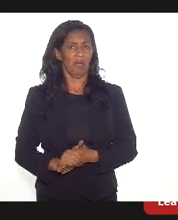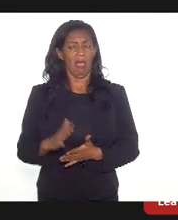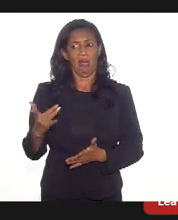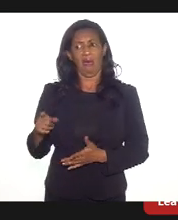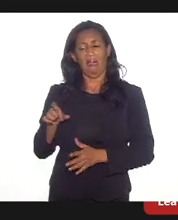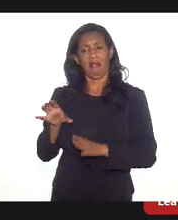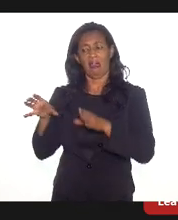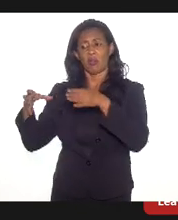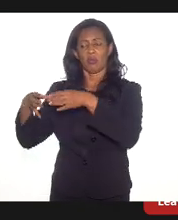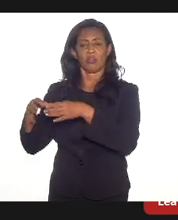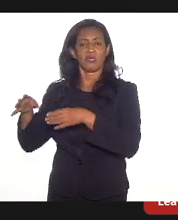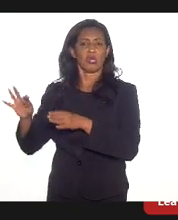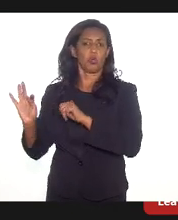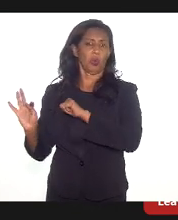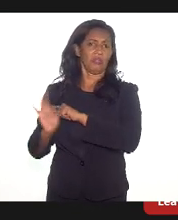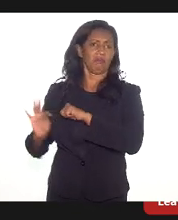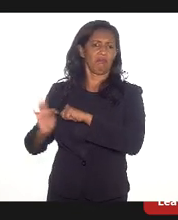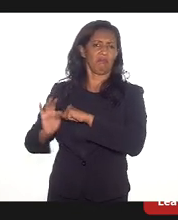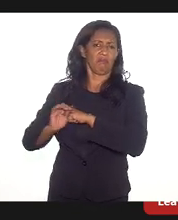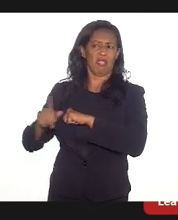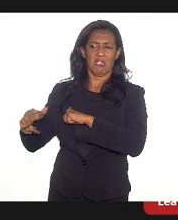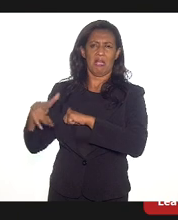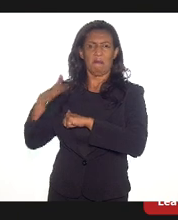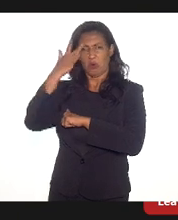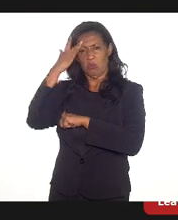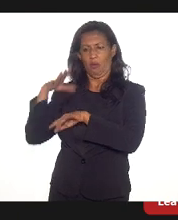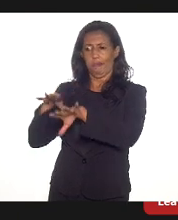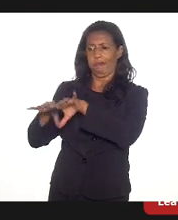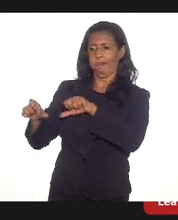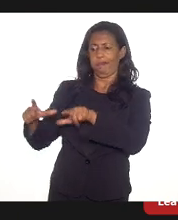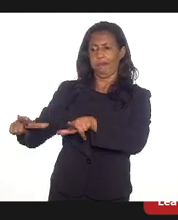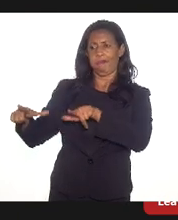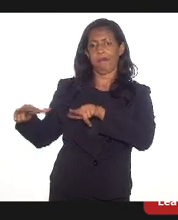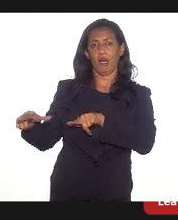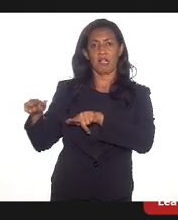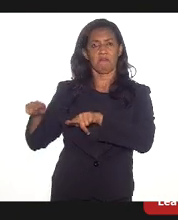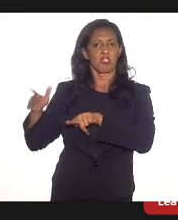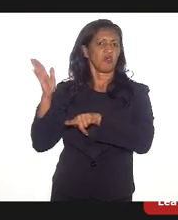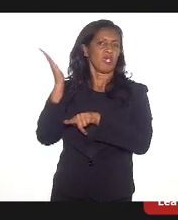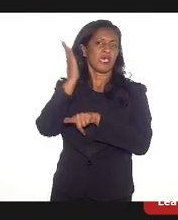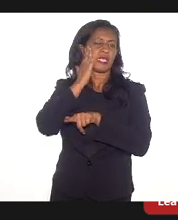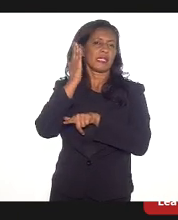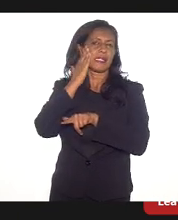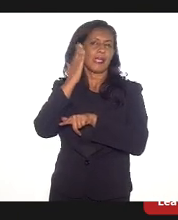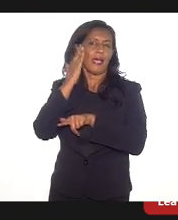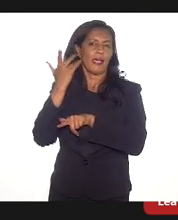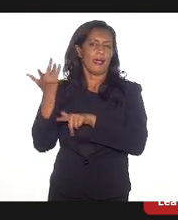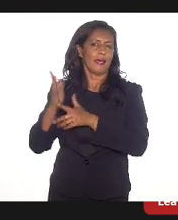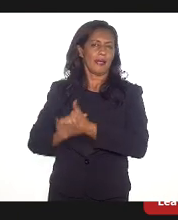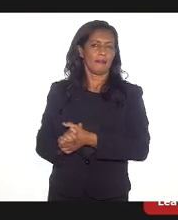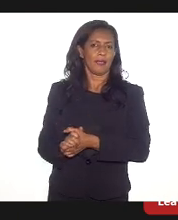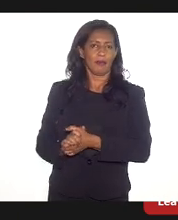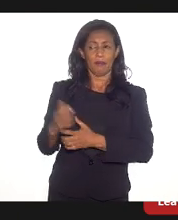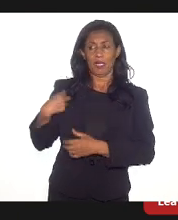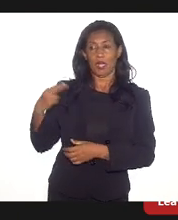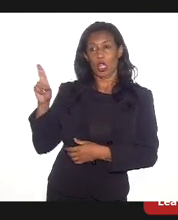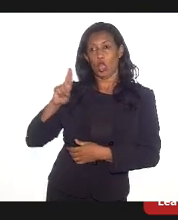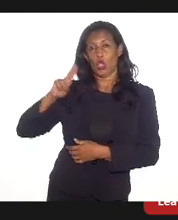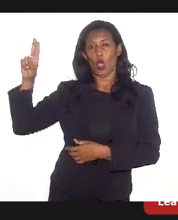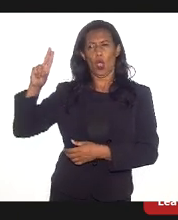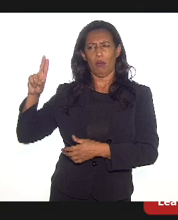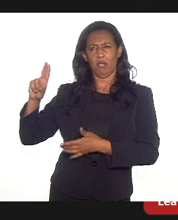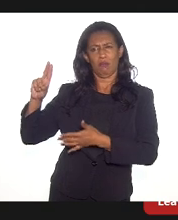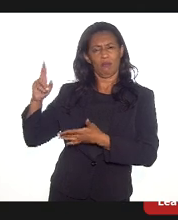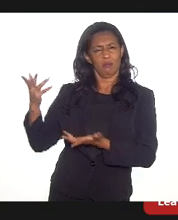técnicos, as pessoas estão querendo pessoas que tenham diplomas, que saibam, que tenham um aperfeiçoamento enorme em cursos